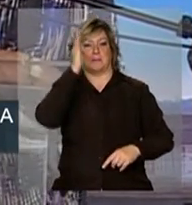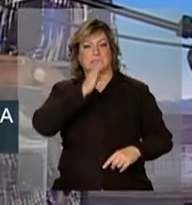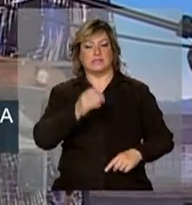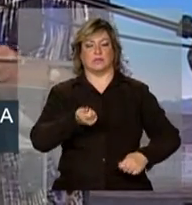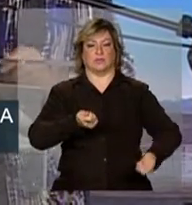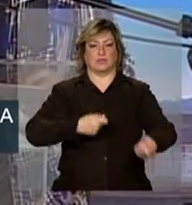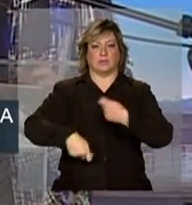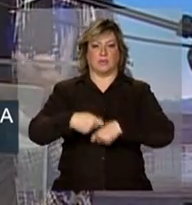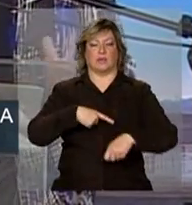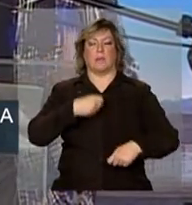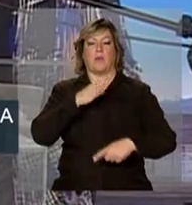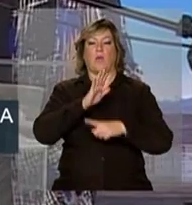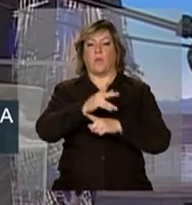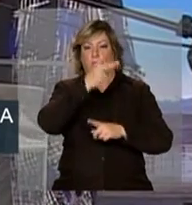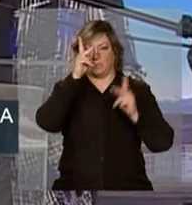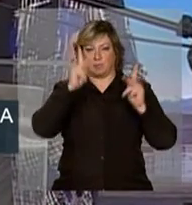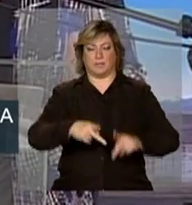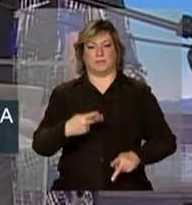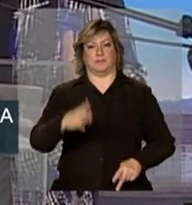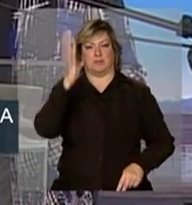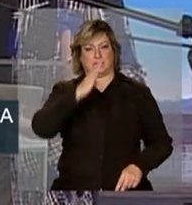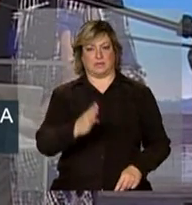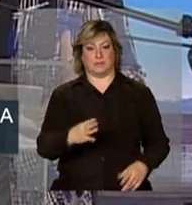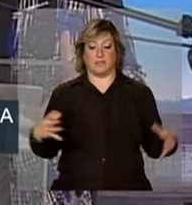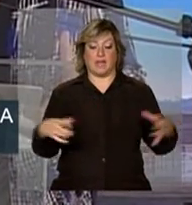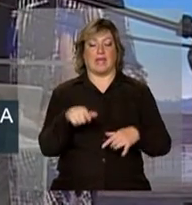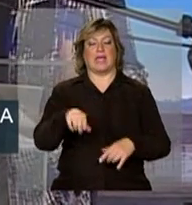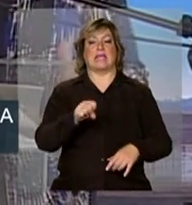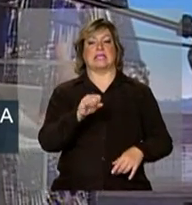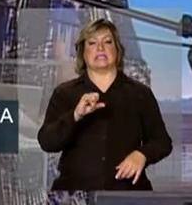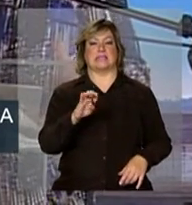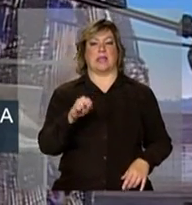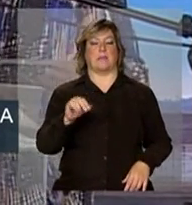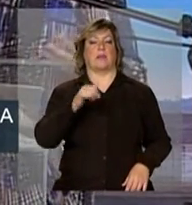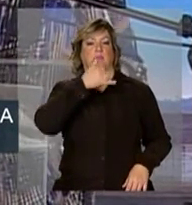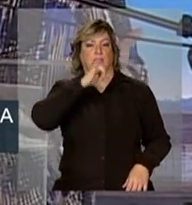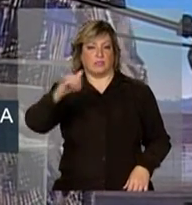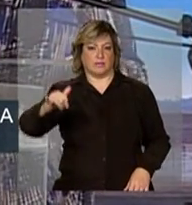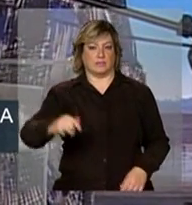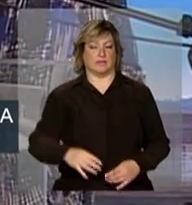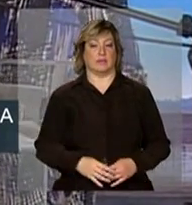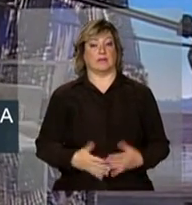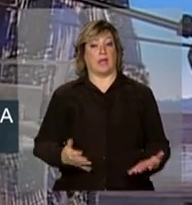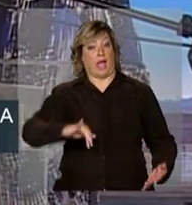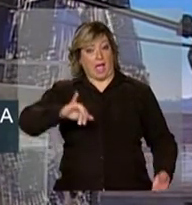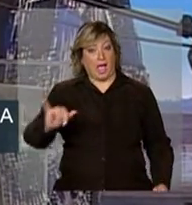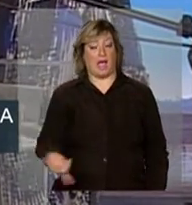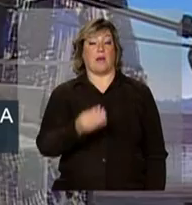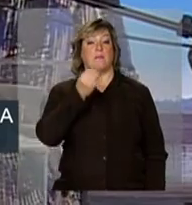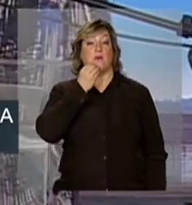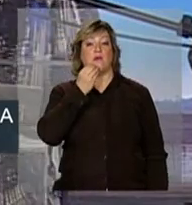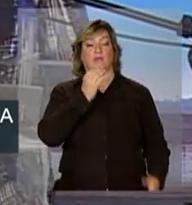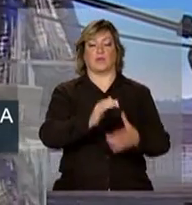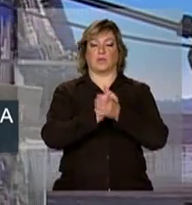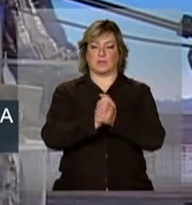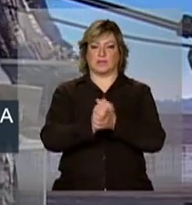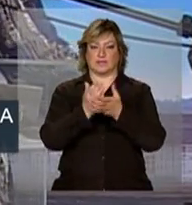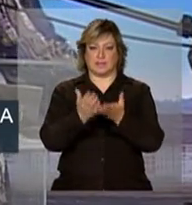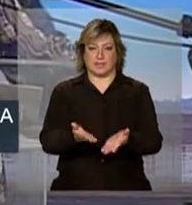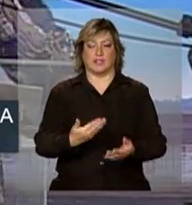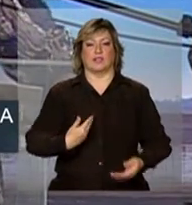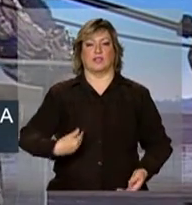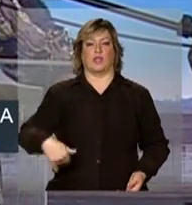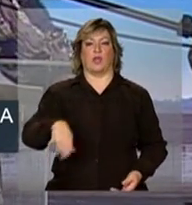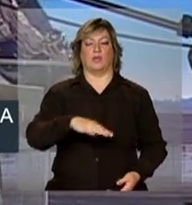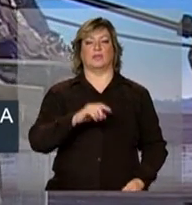brasileiros e que entram no sistema elétrico. Aproveito para cumprimentar o nosso